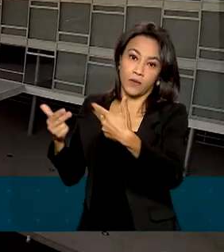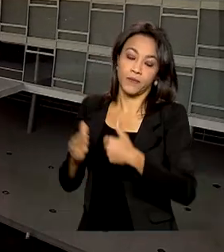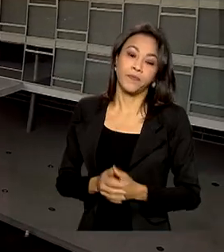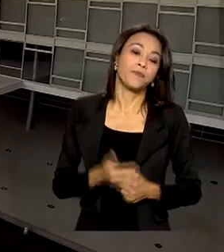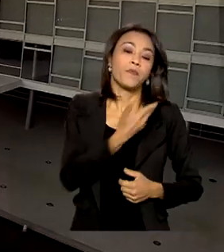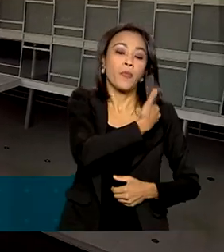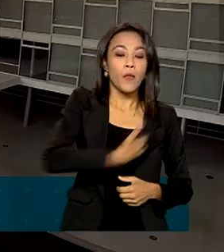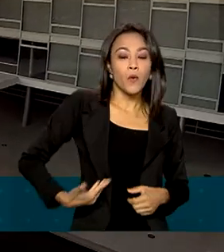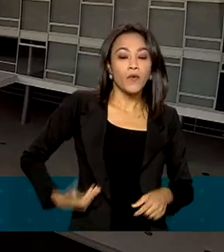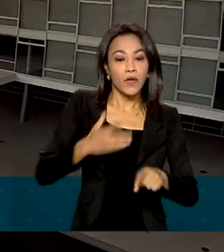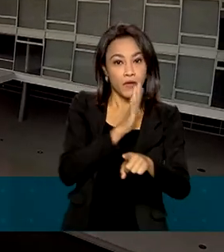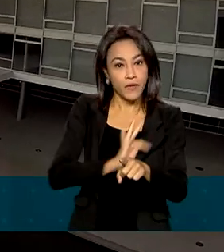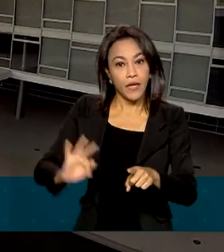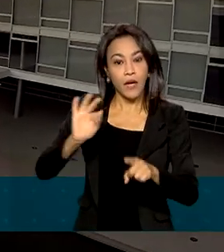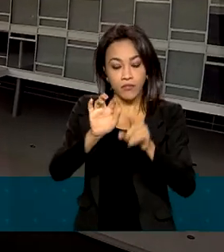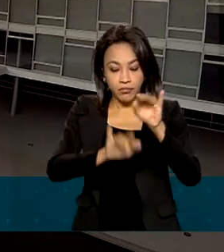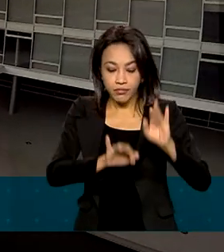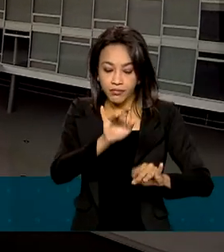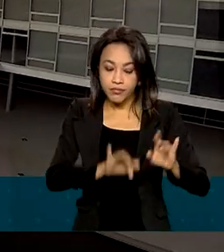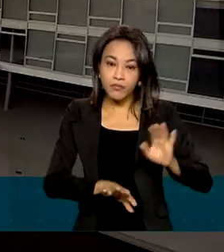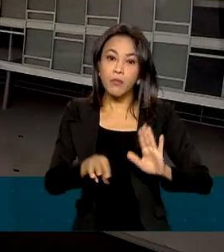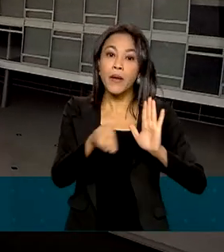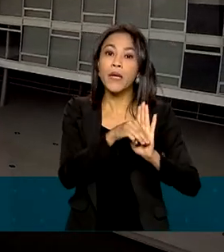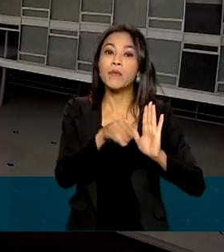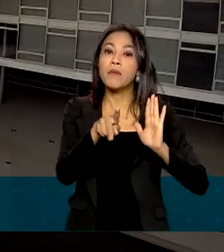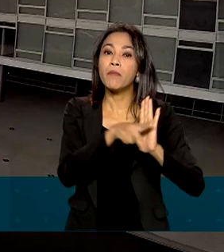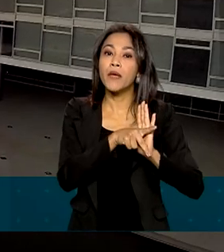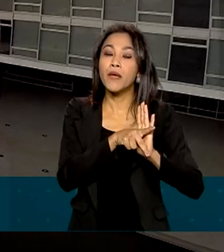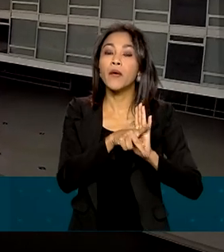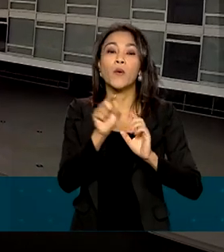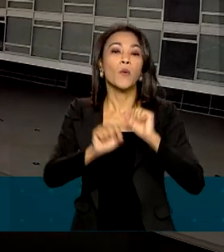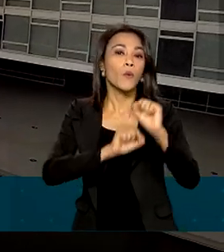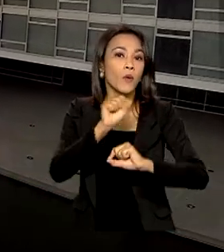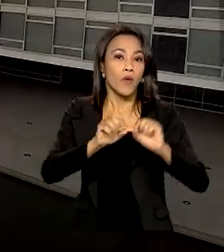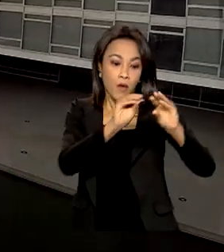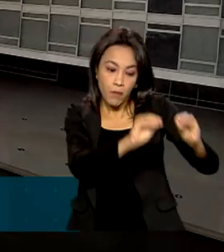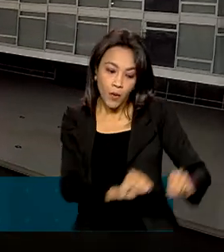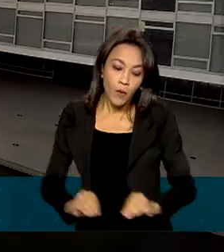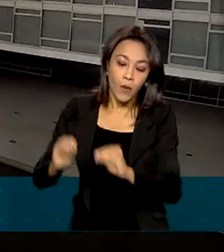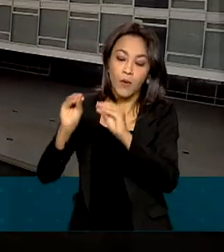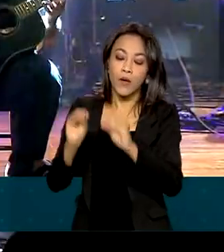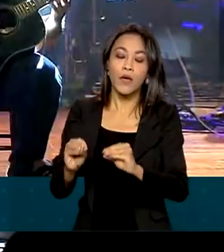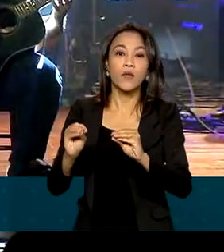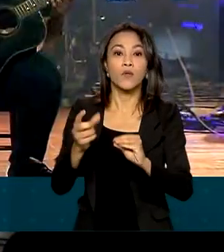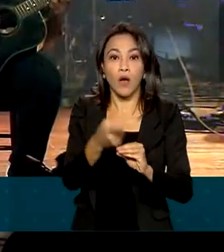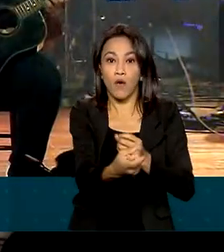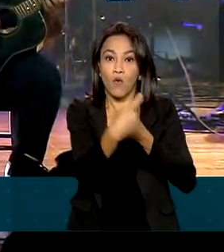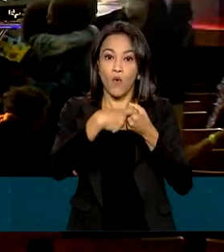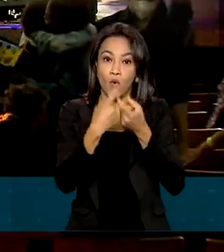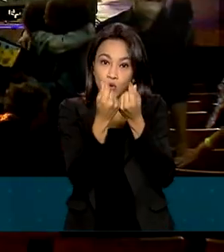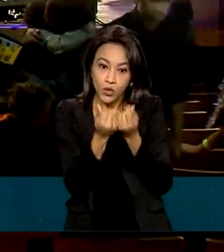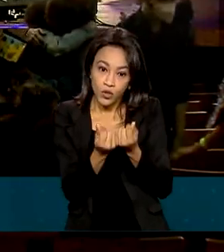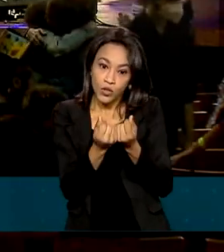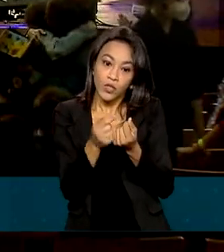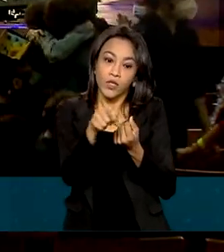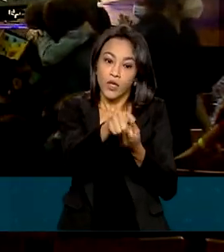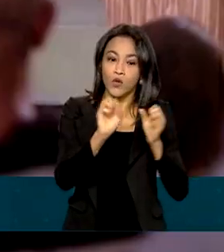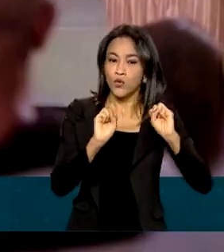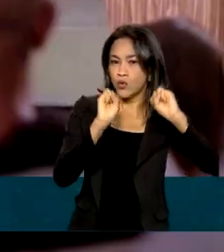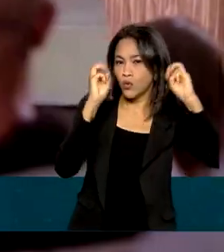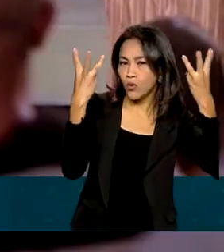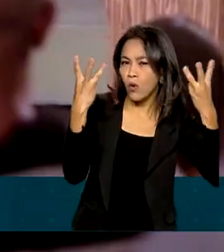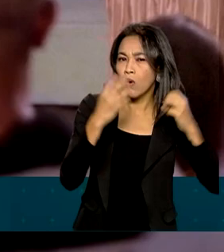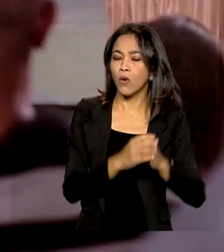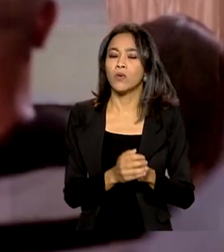editou uma nova medida provisória prorrogando o prazo para o reembolso de reservas turísticas, shows e festivais